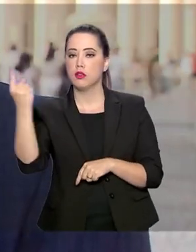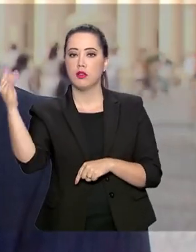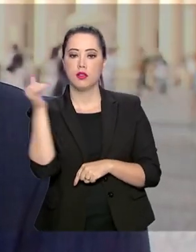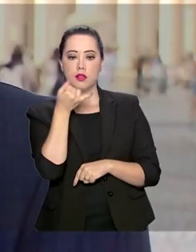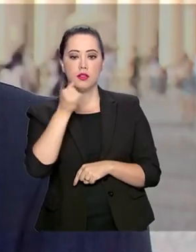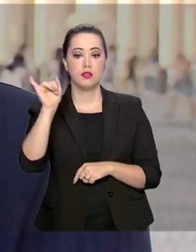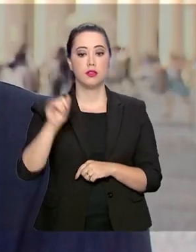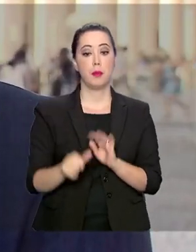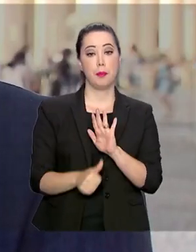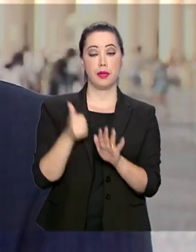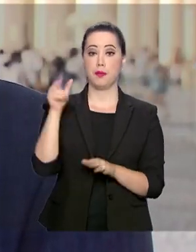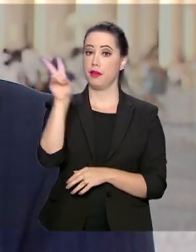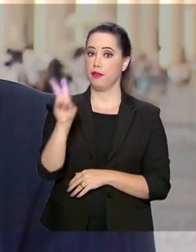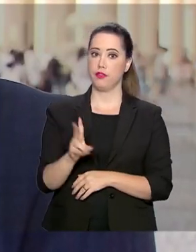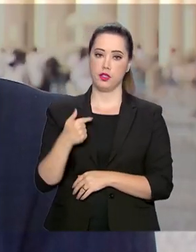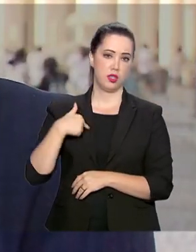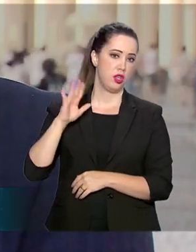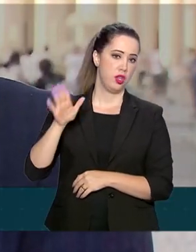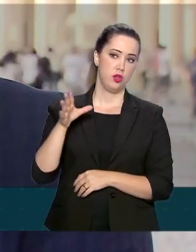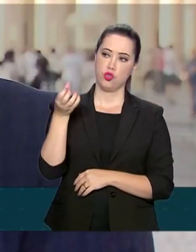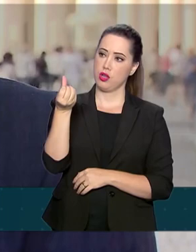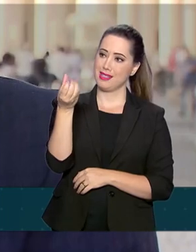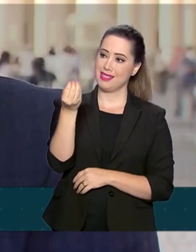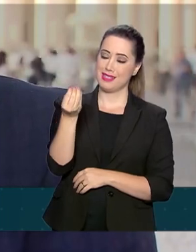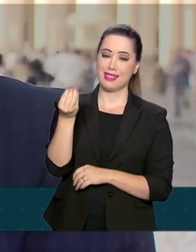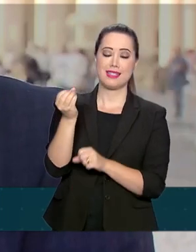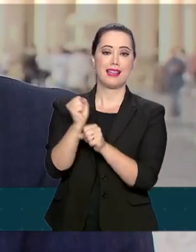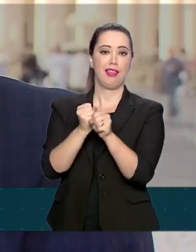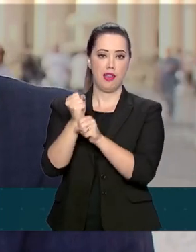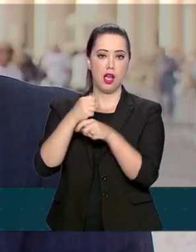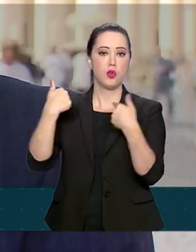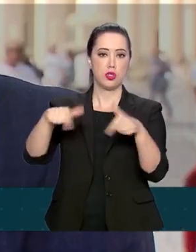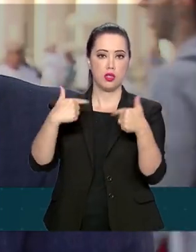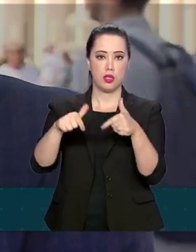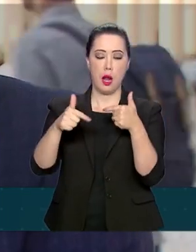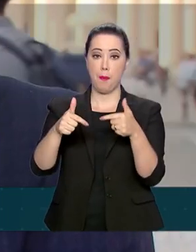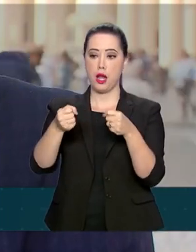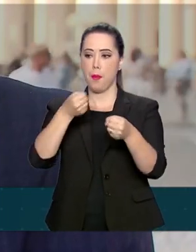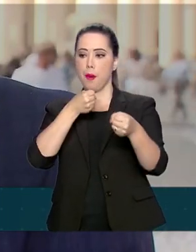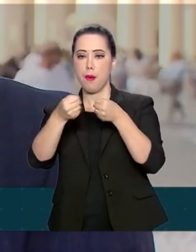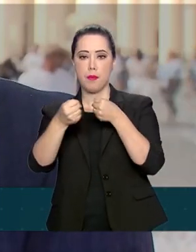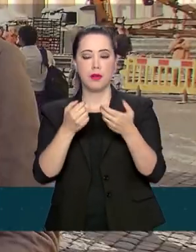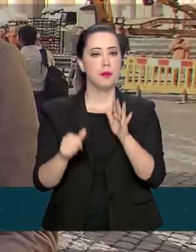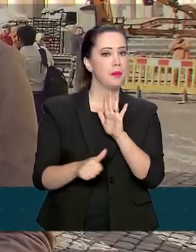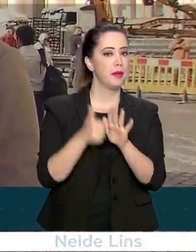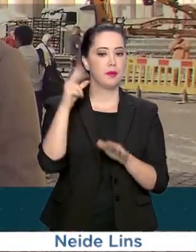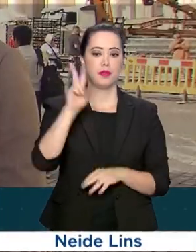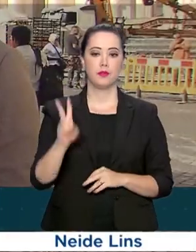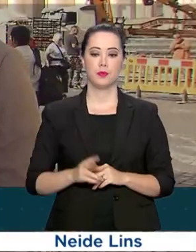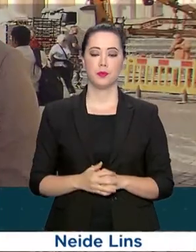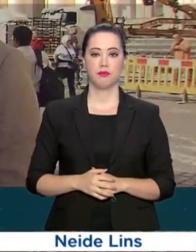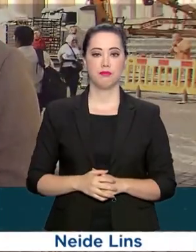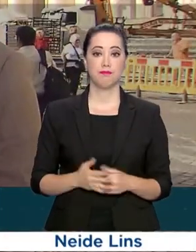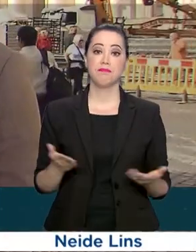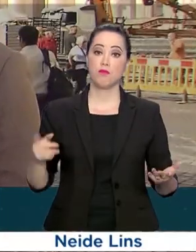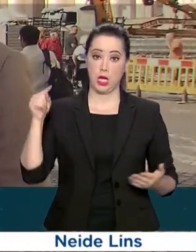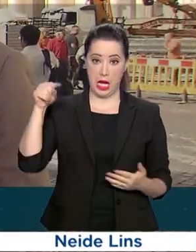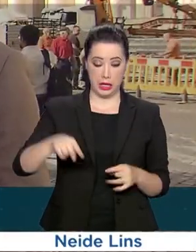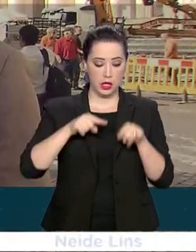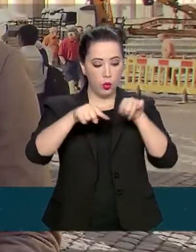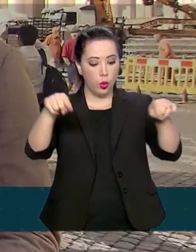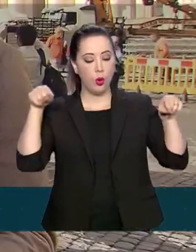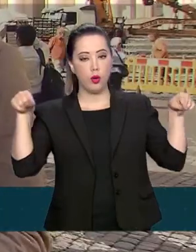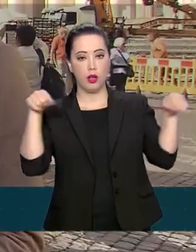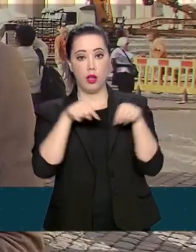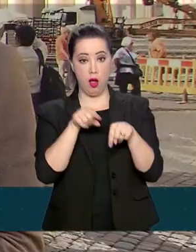canonização que eu assisto por 60 anos de jornalismo. Isso é uma coisa inédita na vida de qualquer cidadão. É aqui na Praça de São Pedro, no